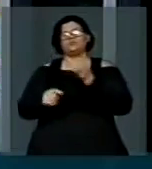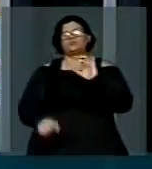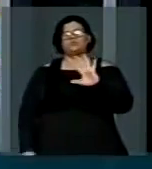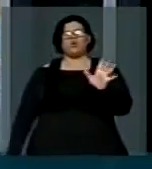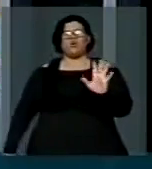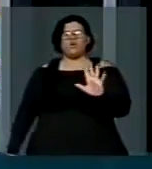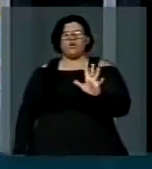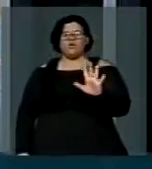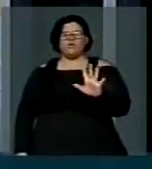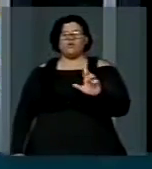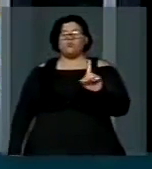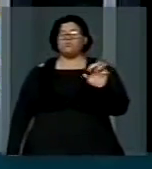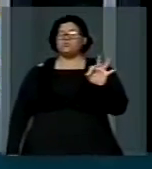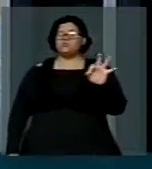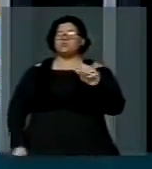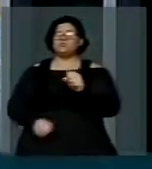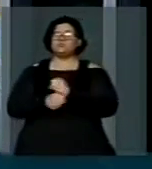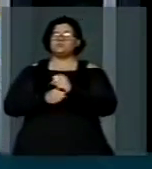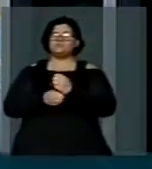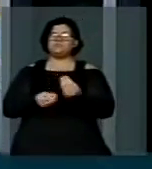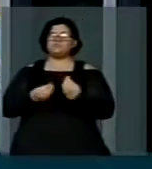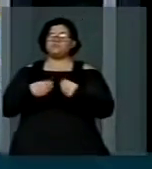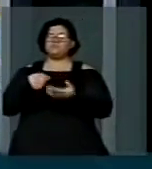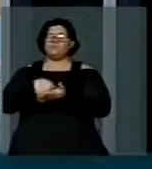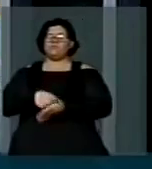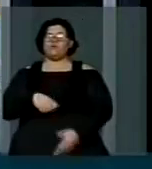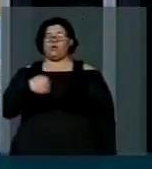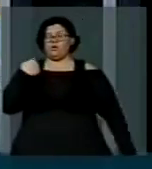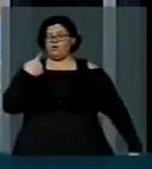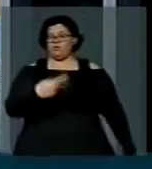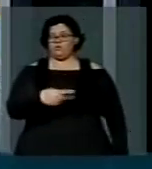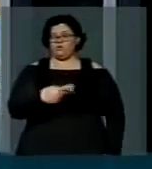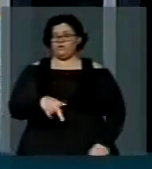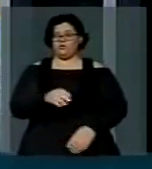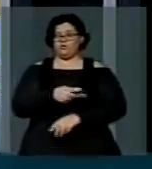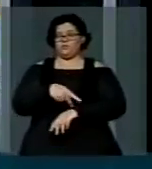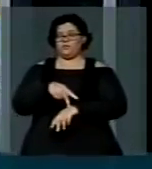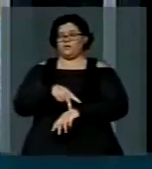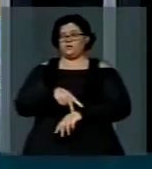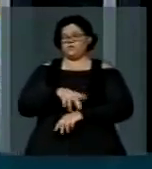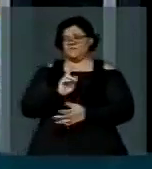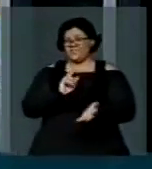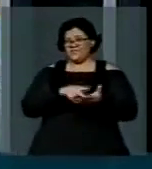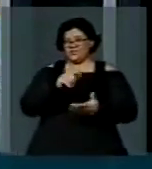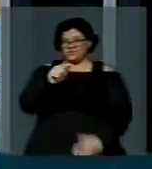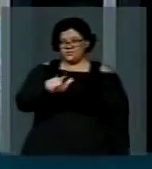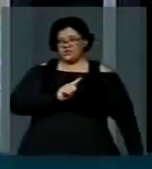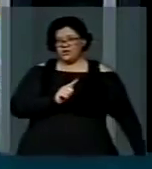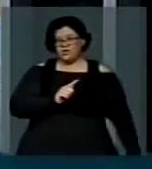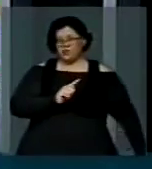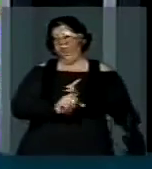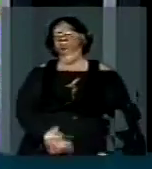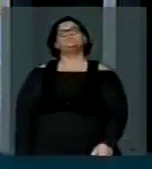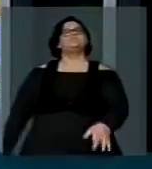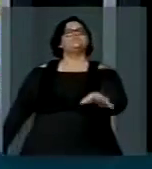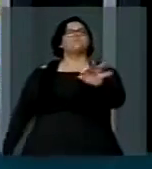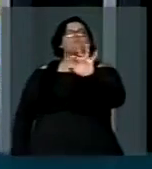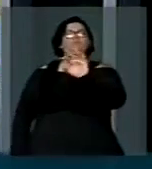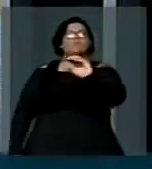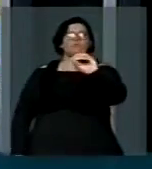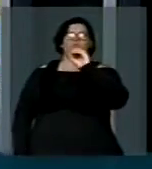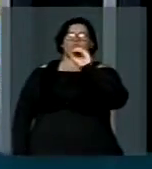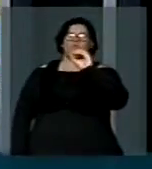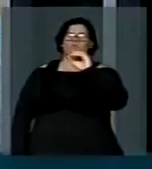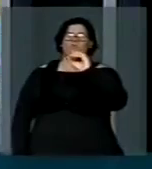ano, seu presidente. E aqui dentro, que ele tem que ter o equivalente em real, o governo do Brasil paga aos rentistas,